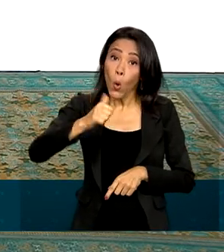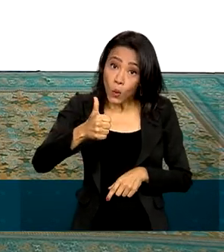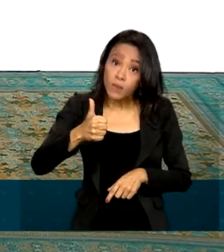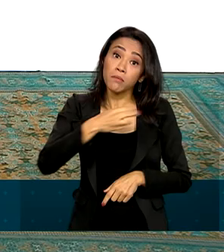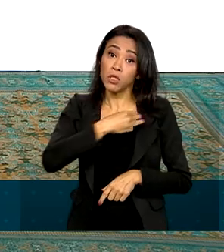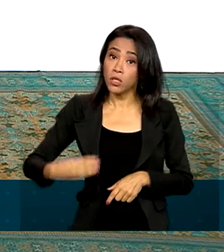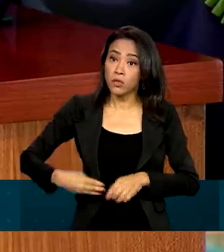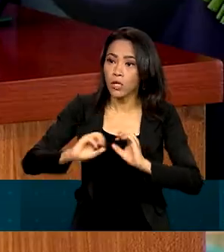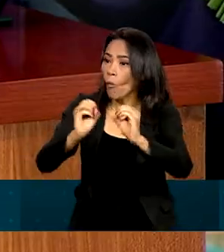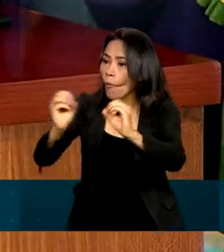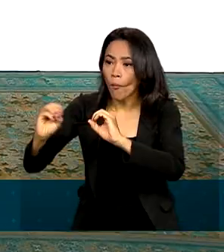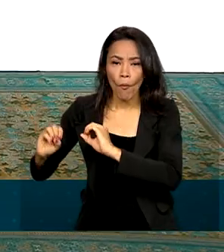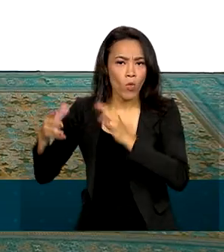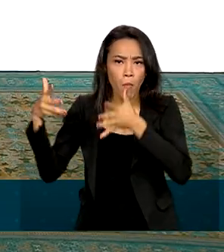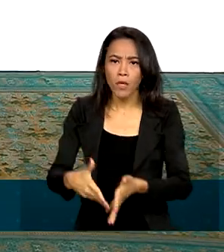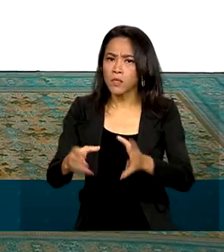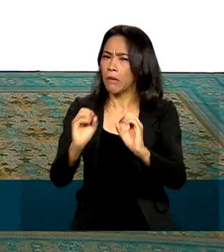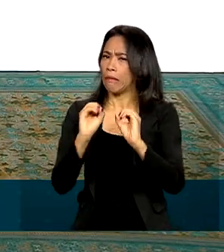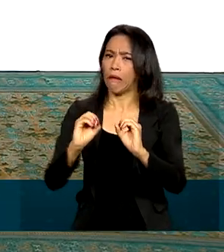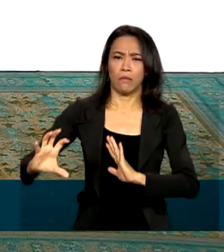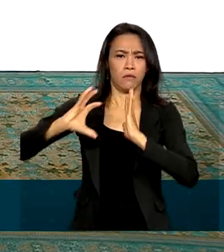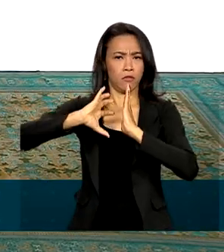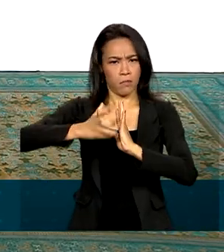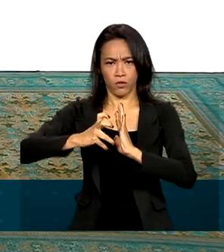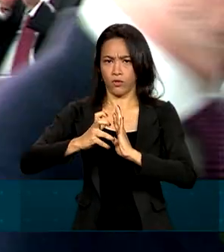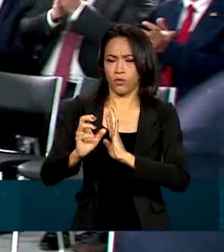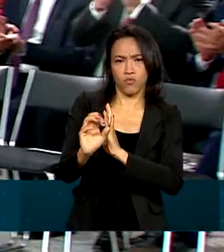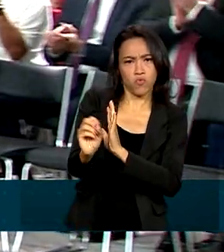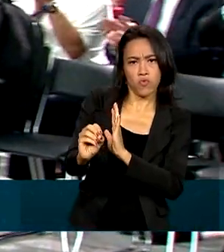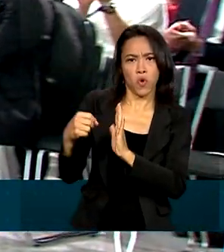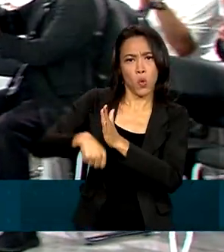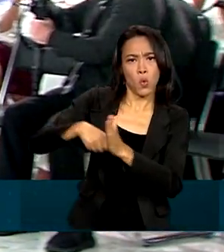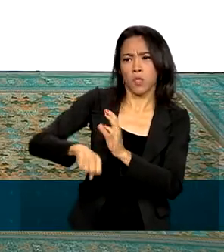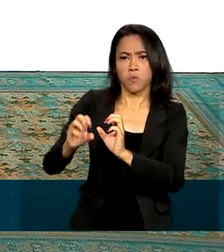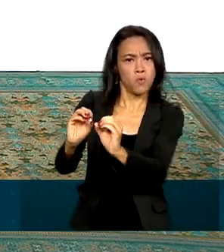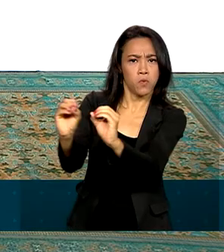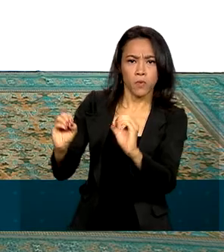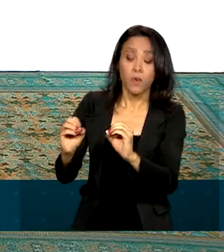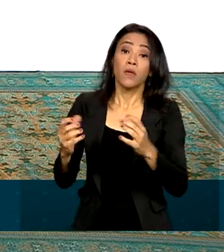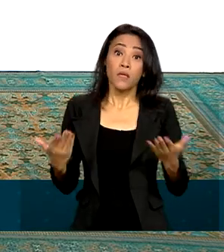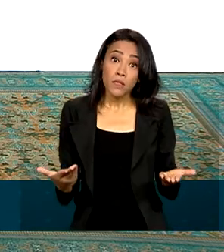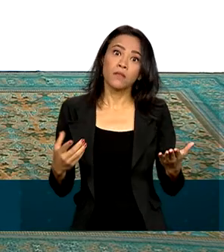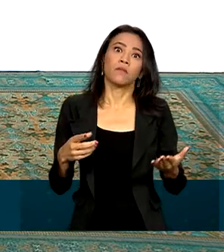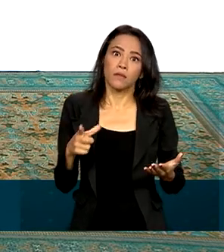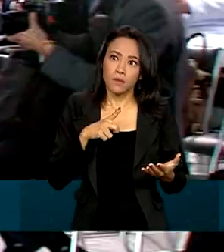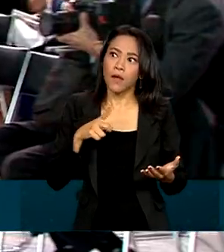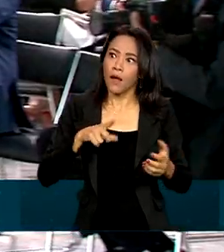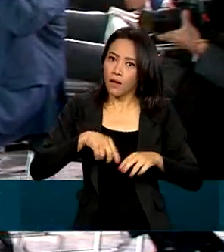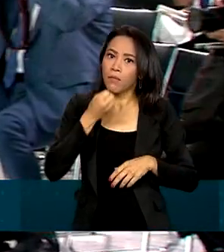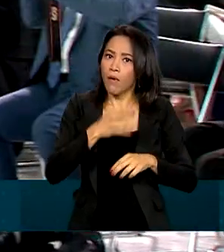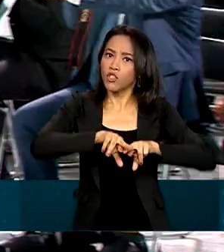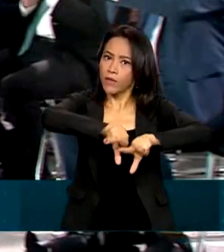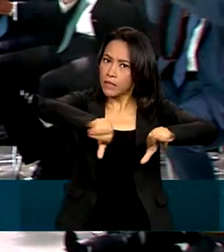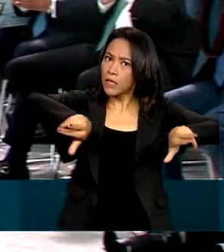atuação anterior partidária, sem nenhuma tradição de militância partidária, o que certamente dá muita diversidade ao